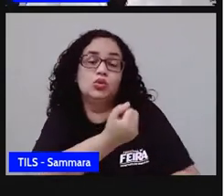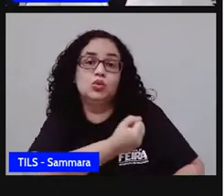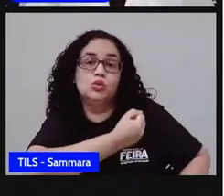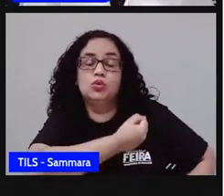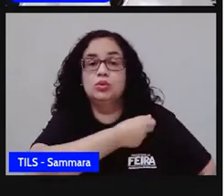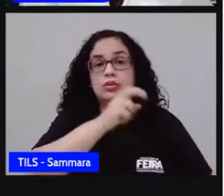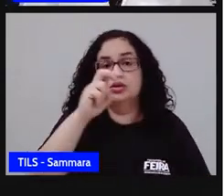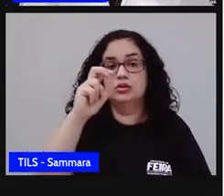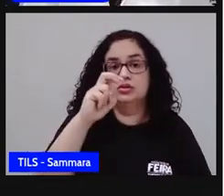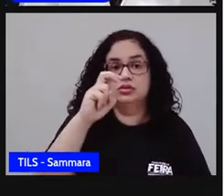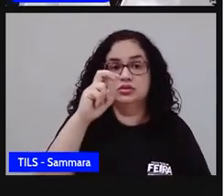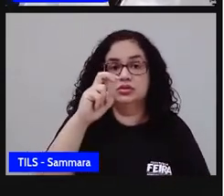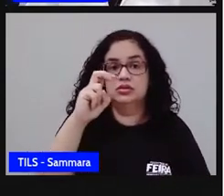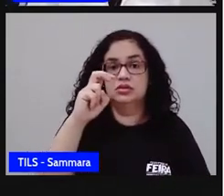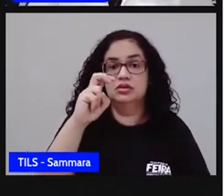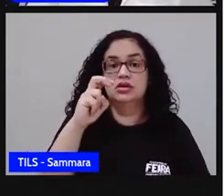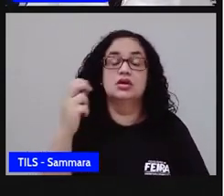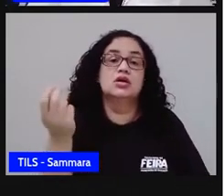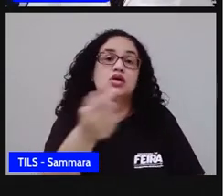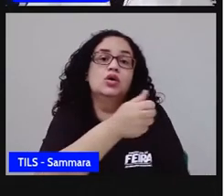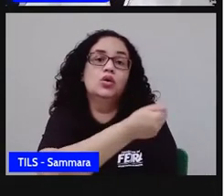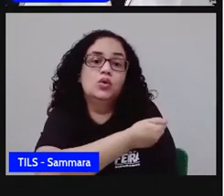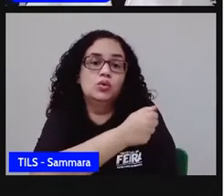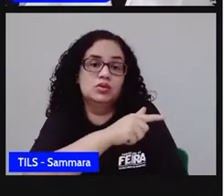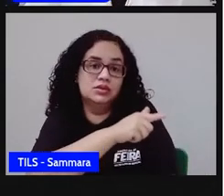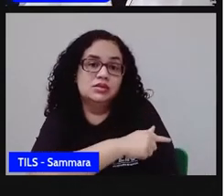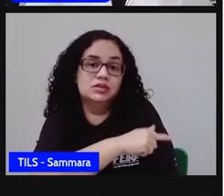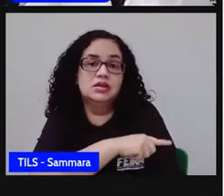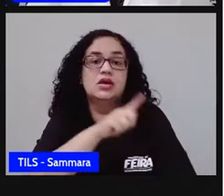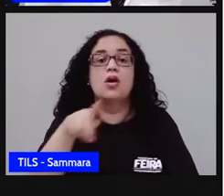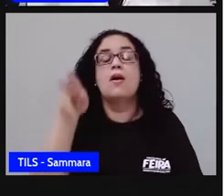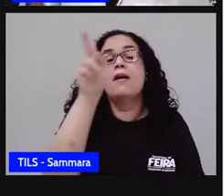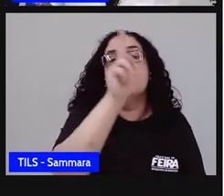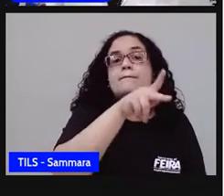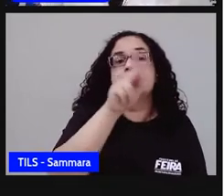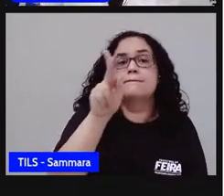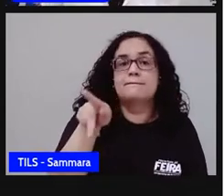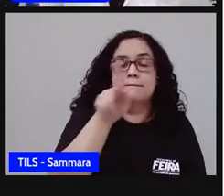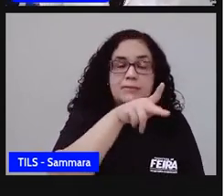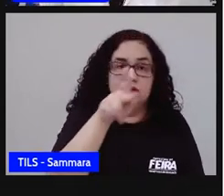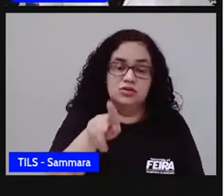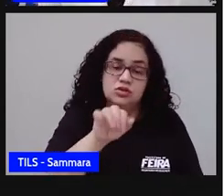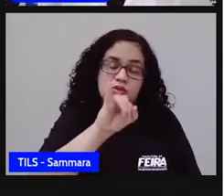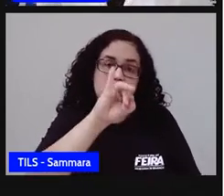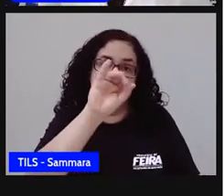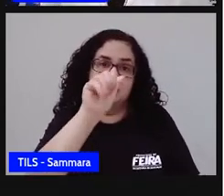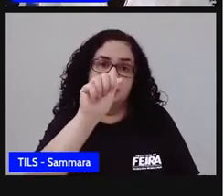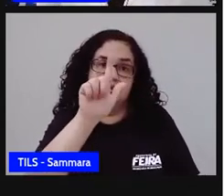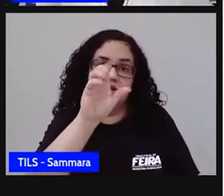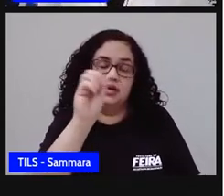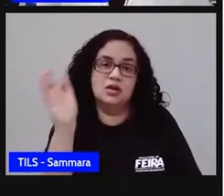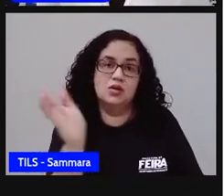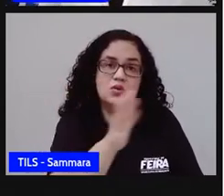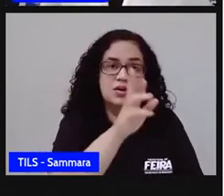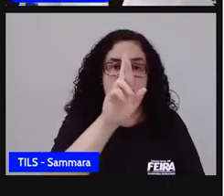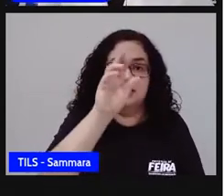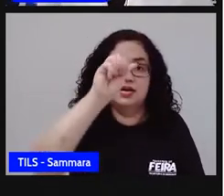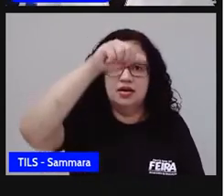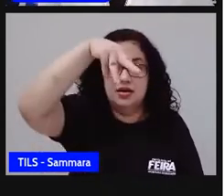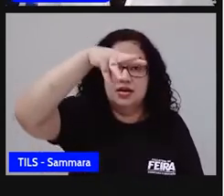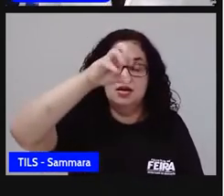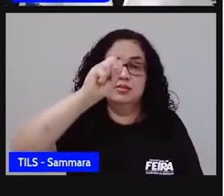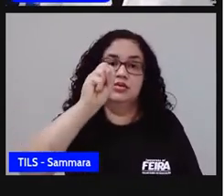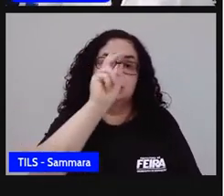para o sétimo ano. Eu sou o professor Iago Ramos, sou professor de